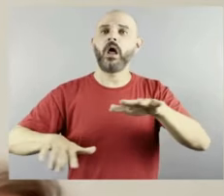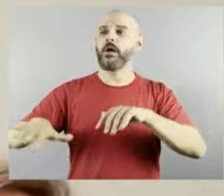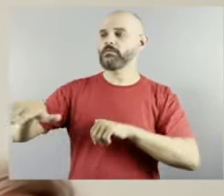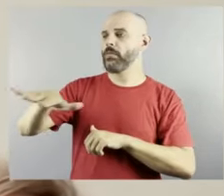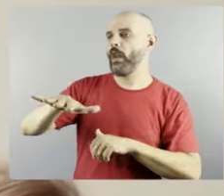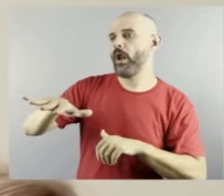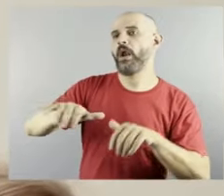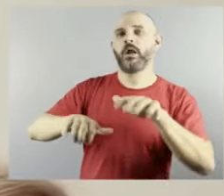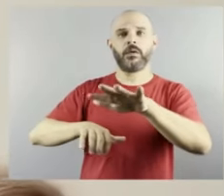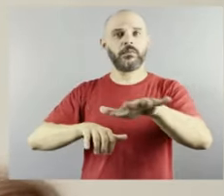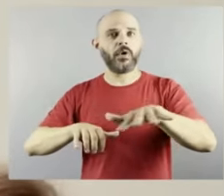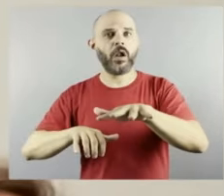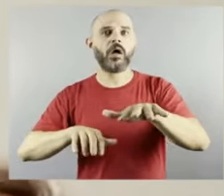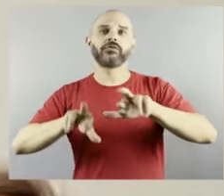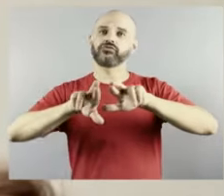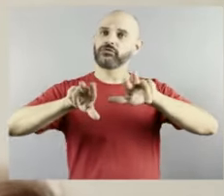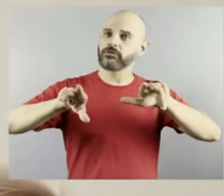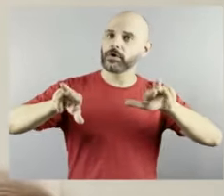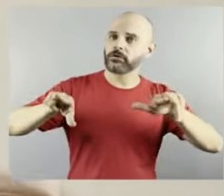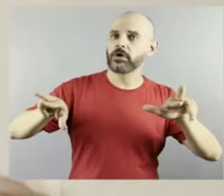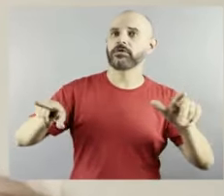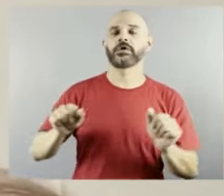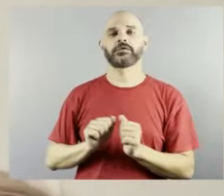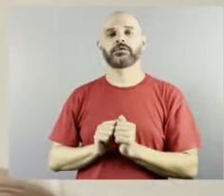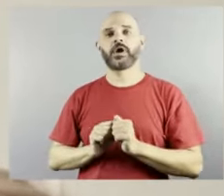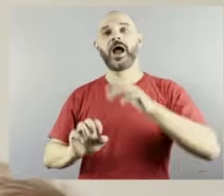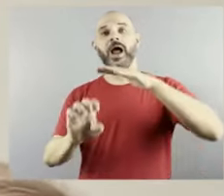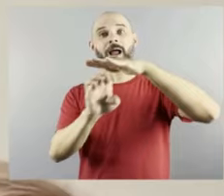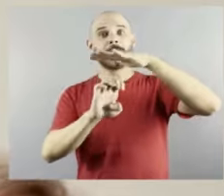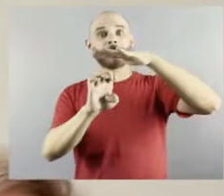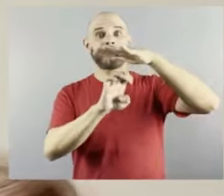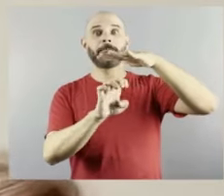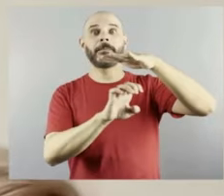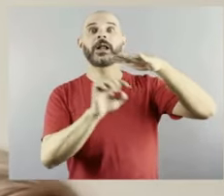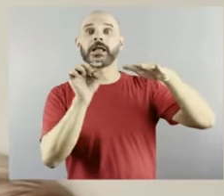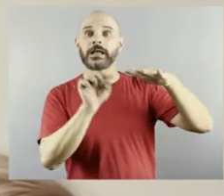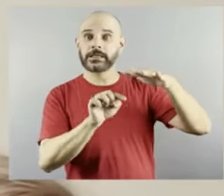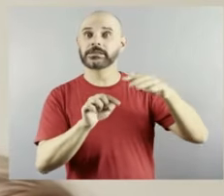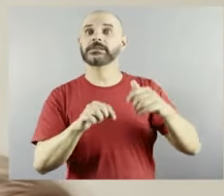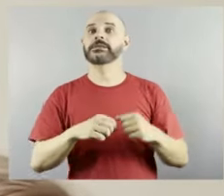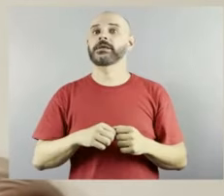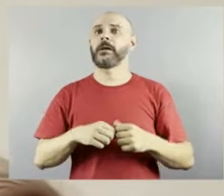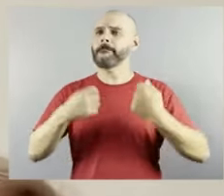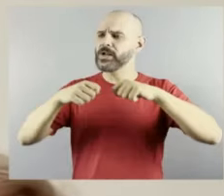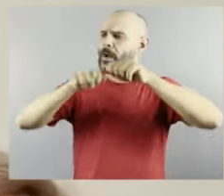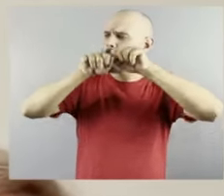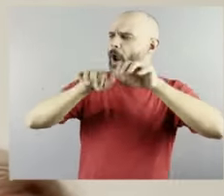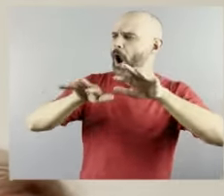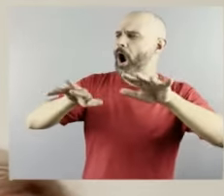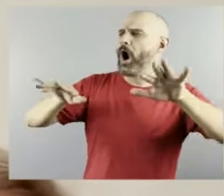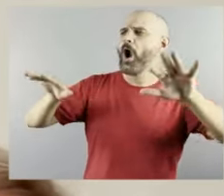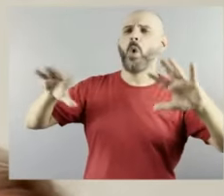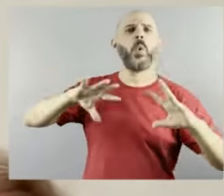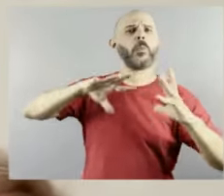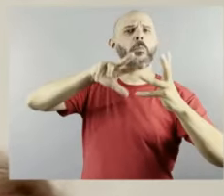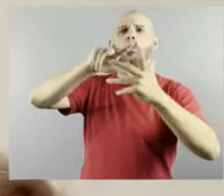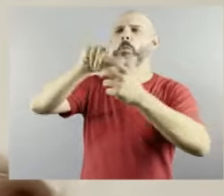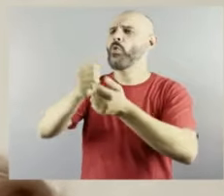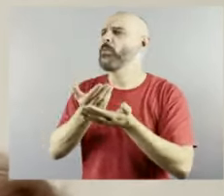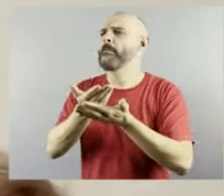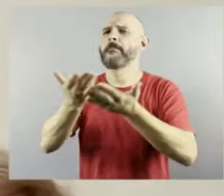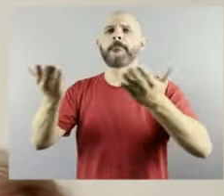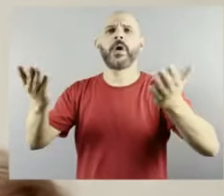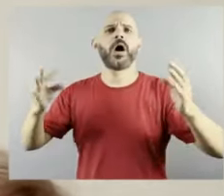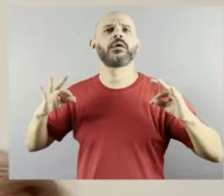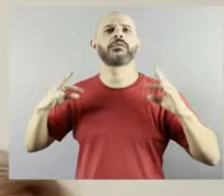tem que ser o primeiro a dizer o mundo é para todos, cabe todo mundo no mundo, o mundo é para todos. E é curioso porque os